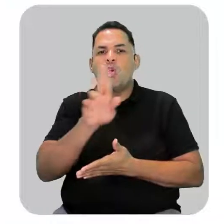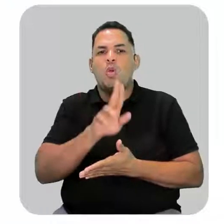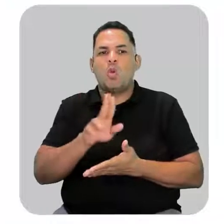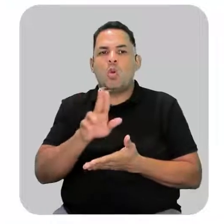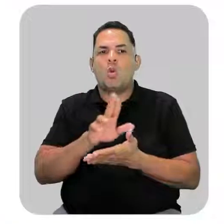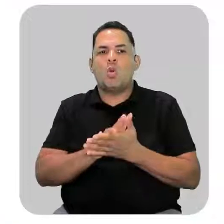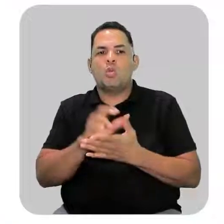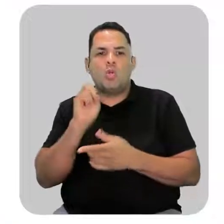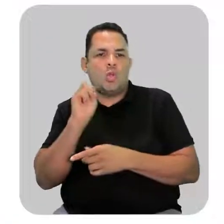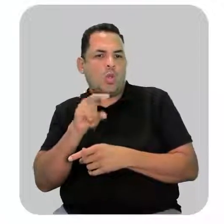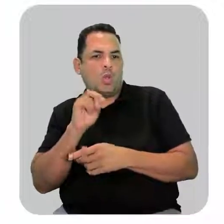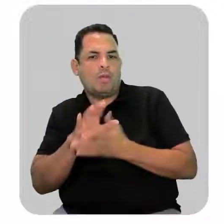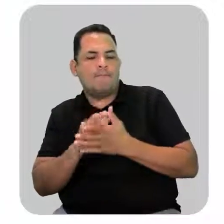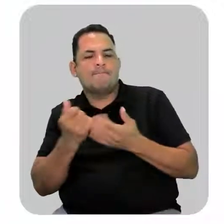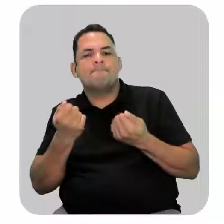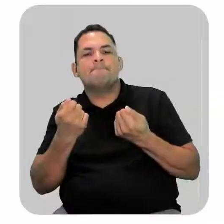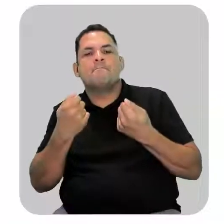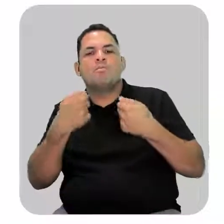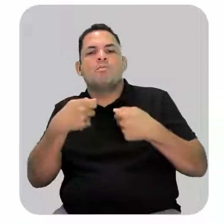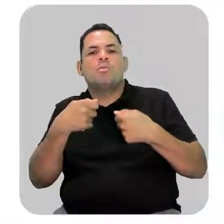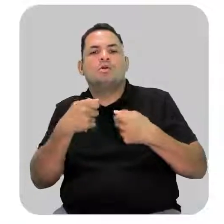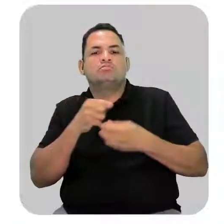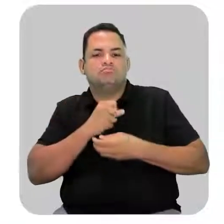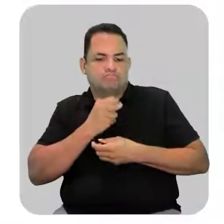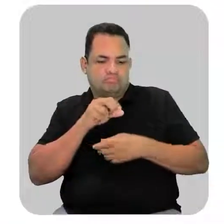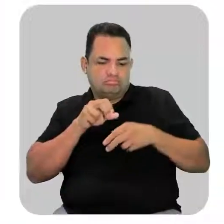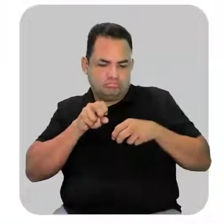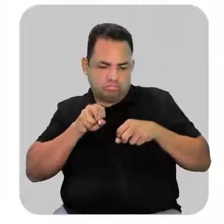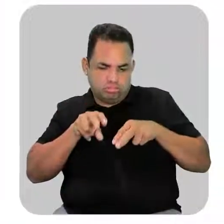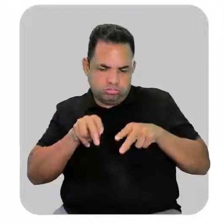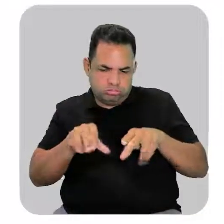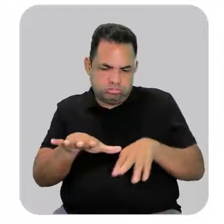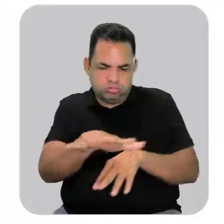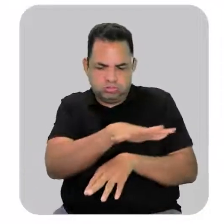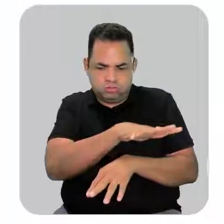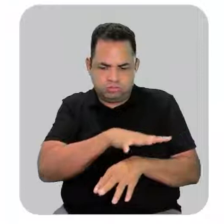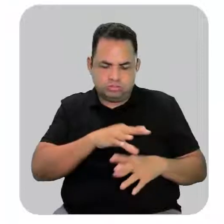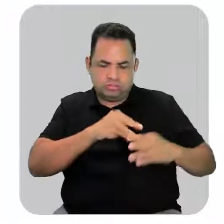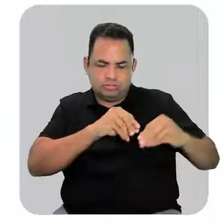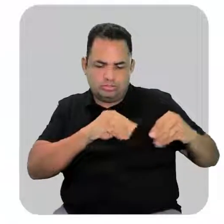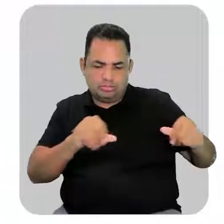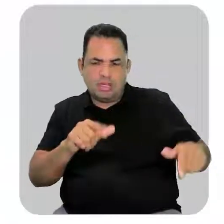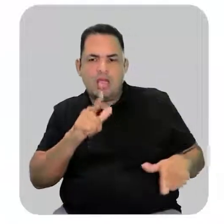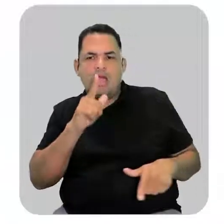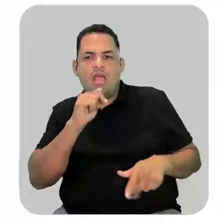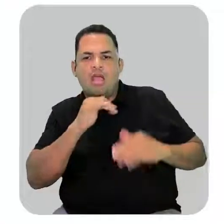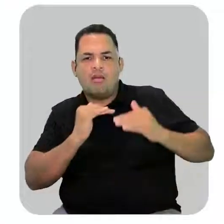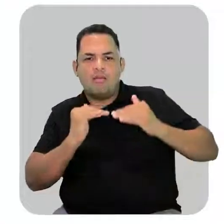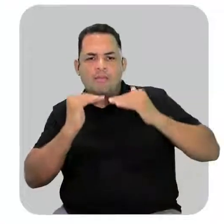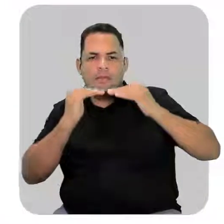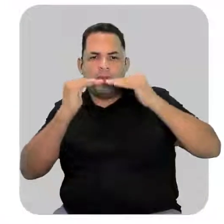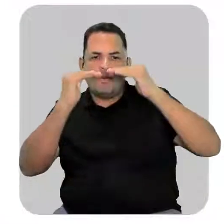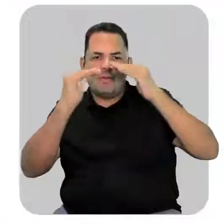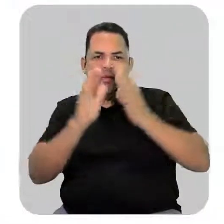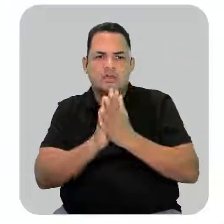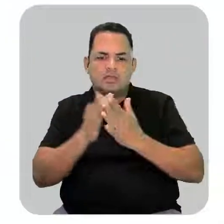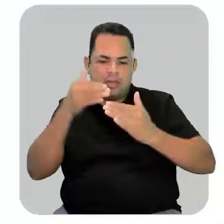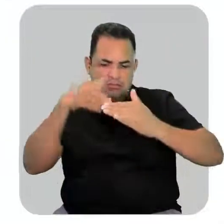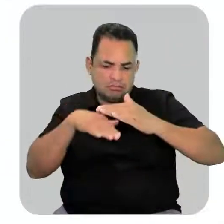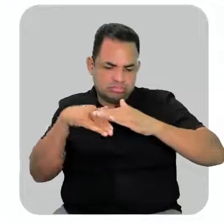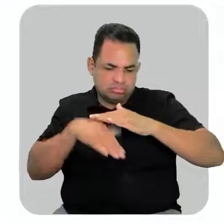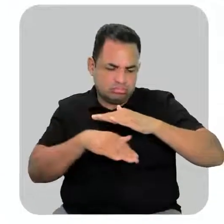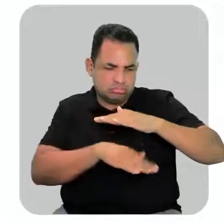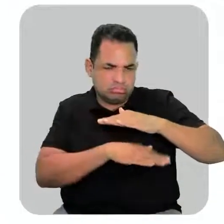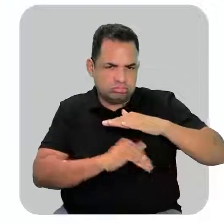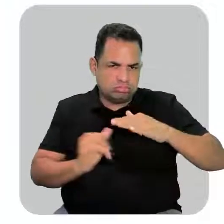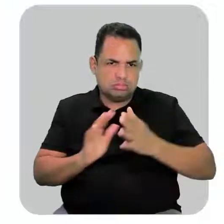agrotóxicos pode causar contaminação em solos, águas superficiais e subterrâneas,